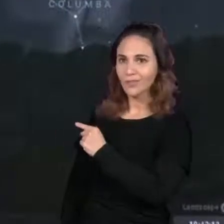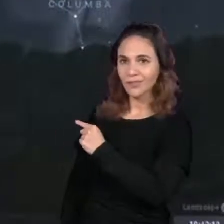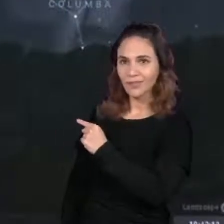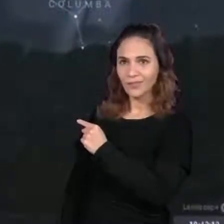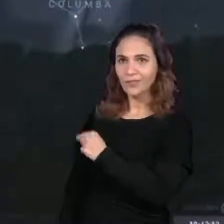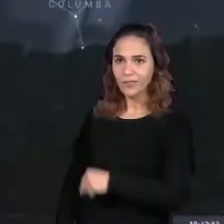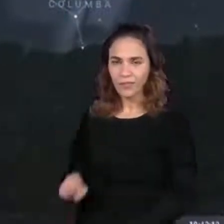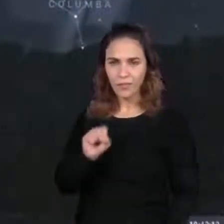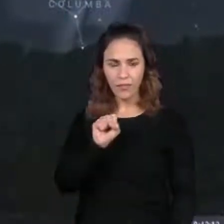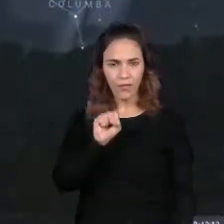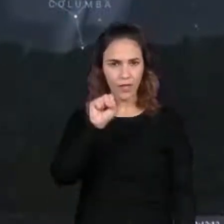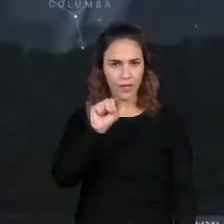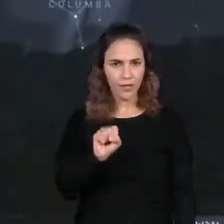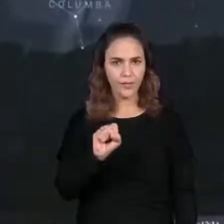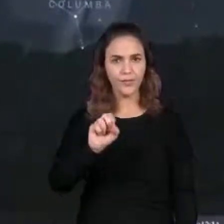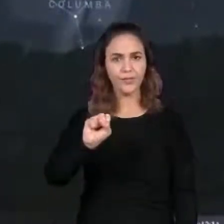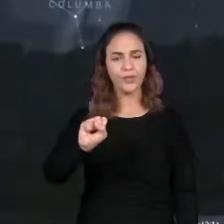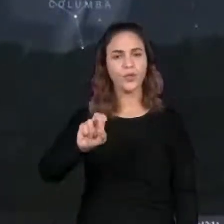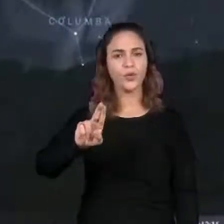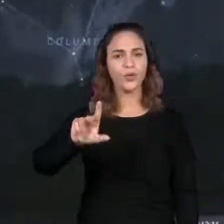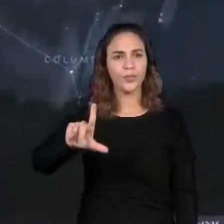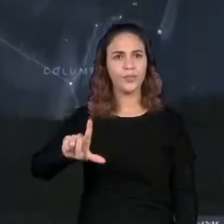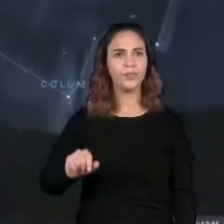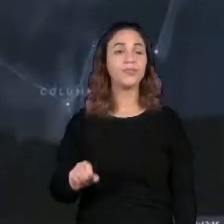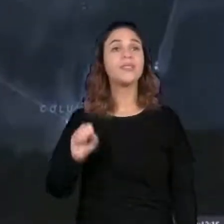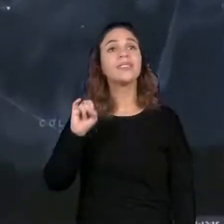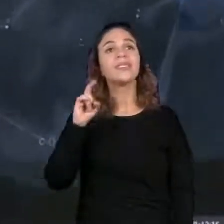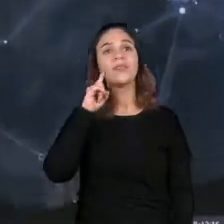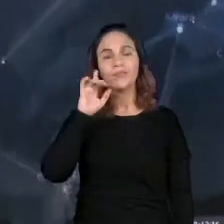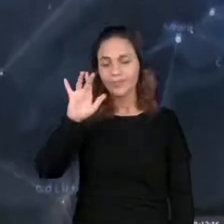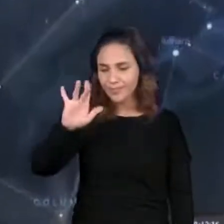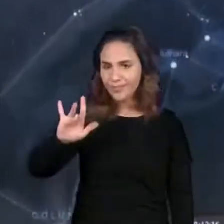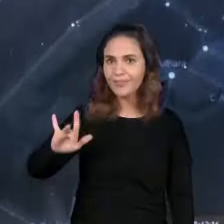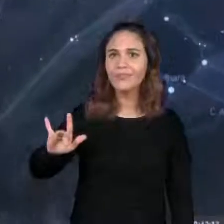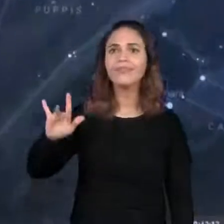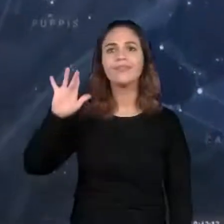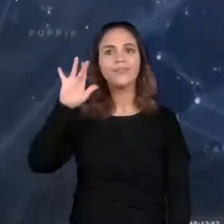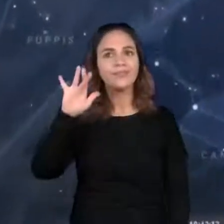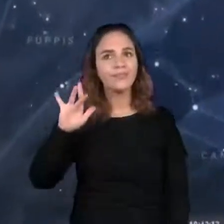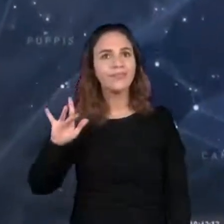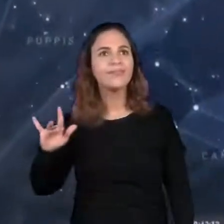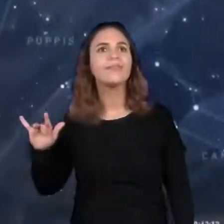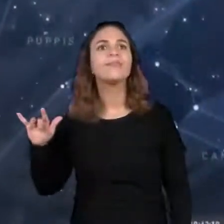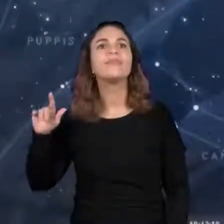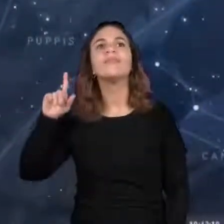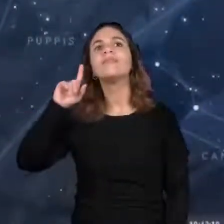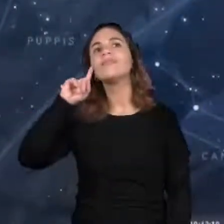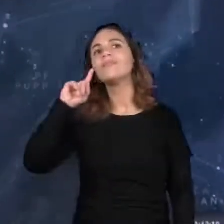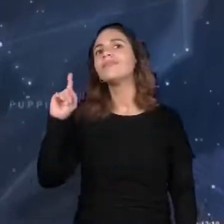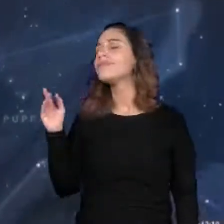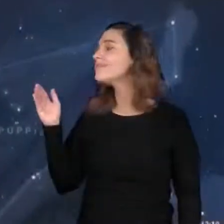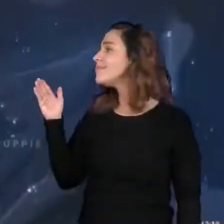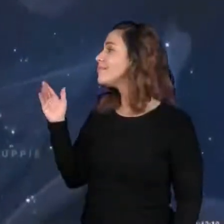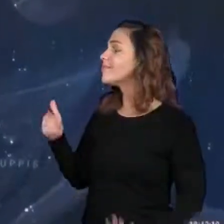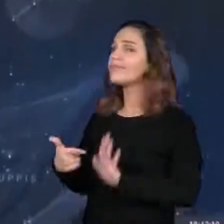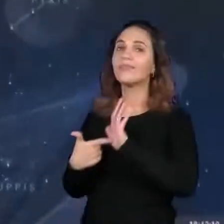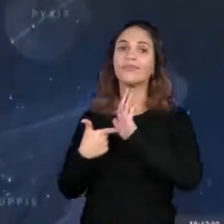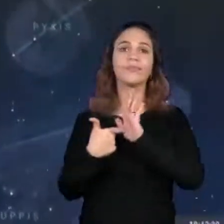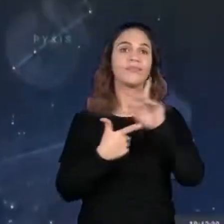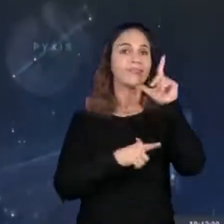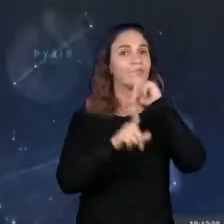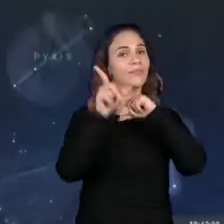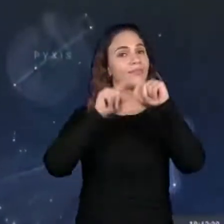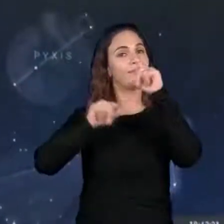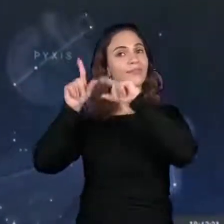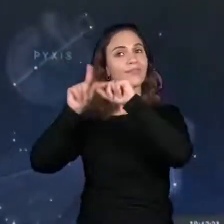direção. E aí, se eu for movimentando aqui, vai mostrando as estrelas que vão